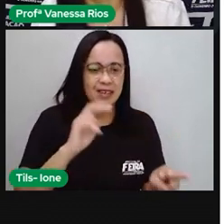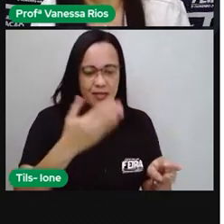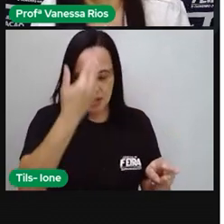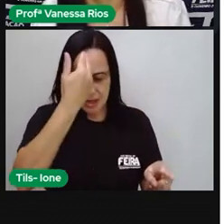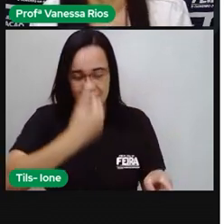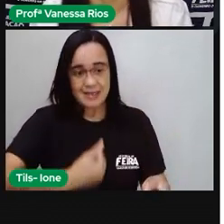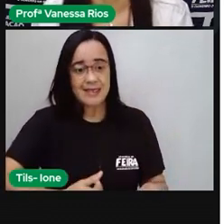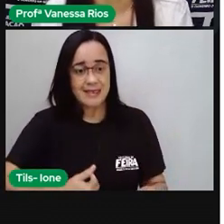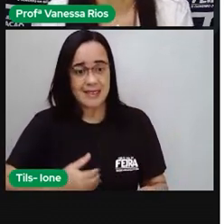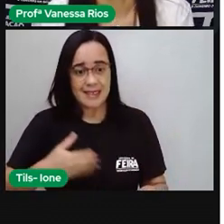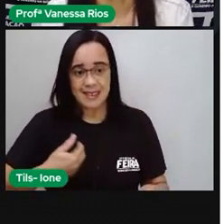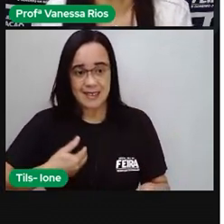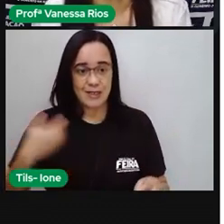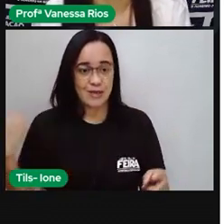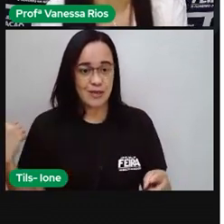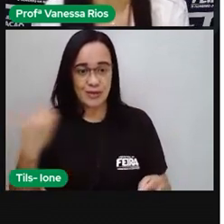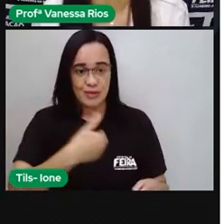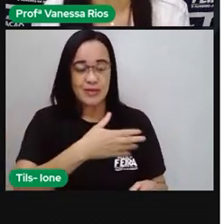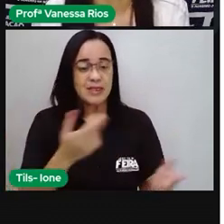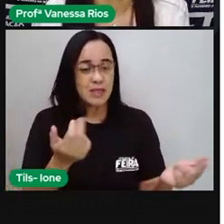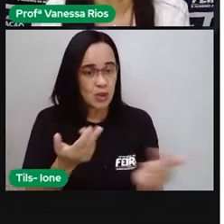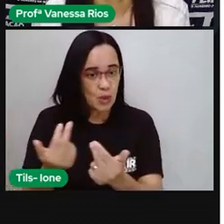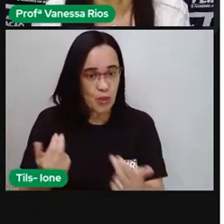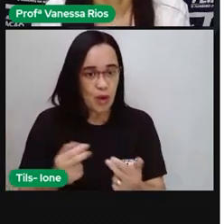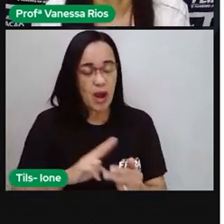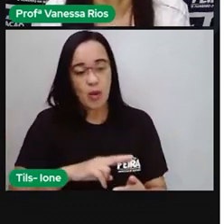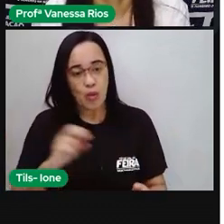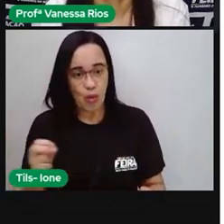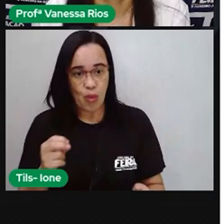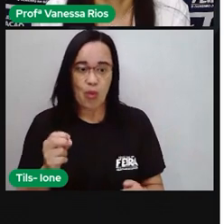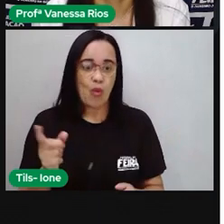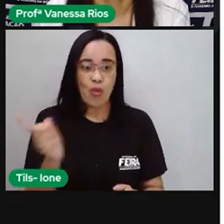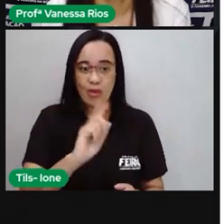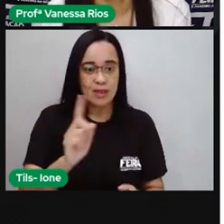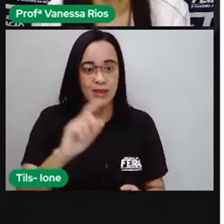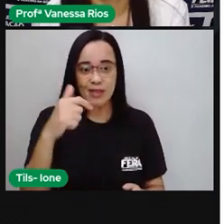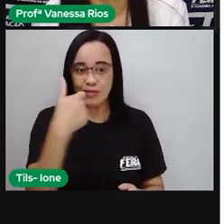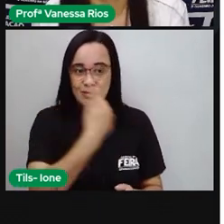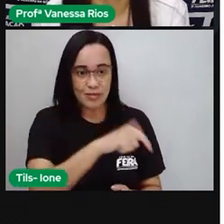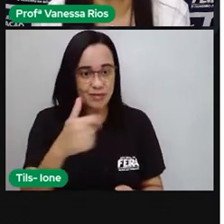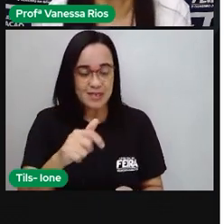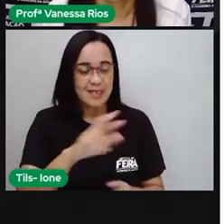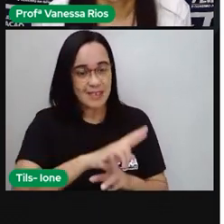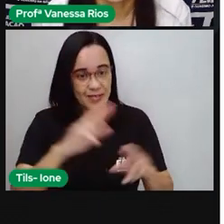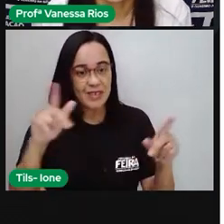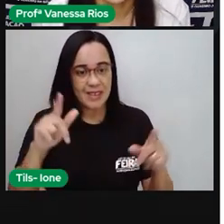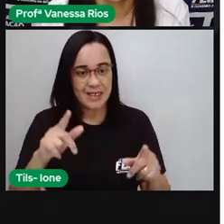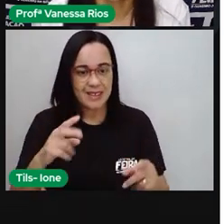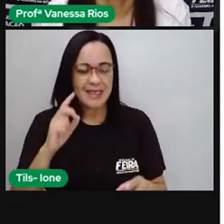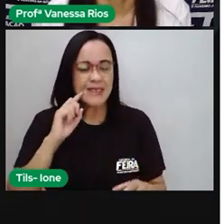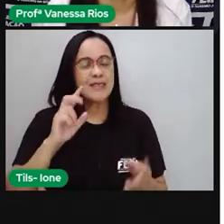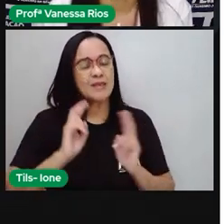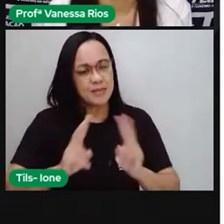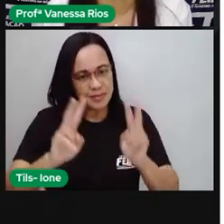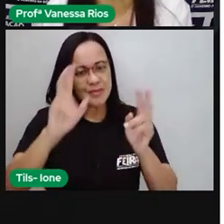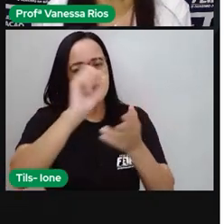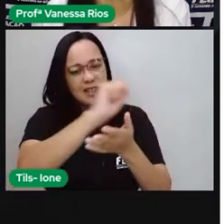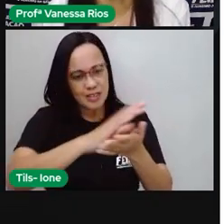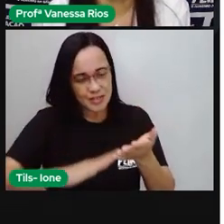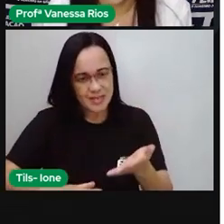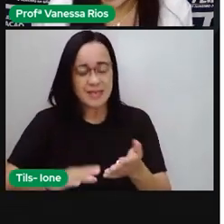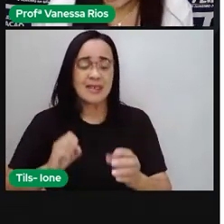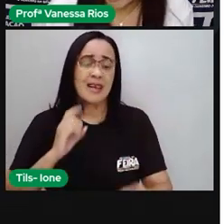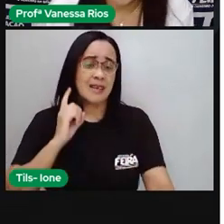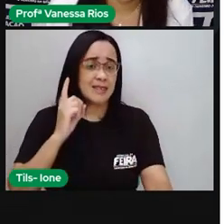é simétrico, e dê continuidade a essa aula aí com aquilo que o seu professor, sua professora preparou. Tá certo? A gente se